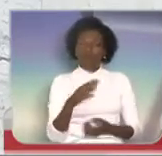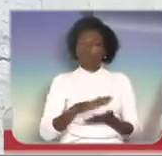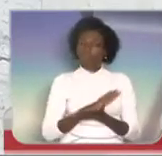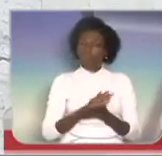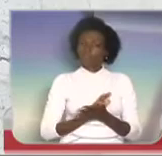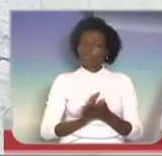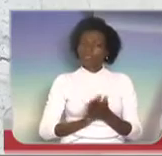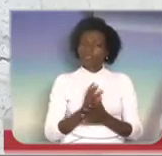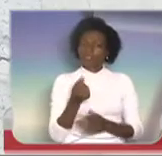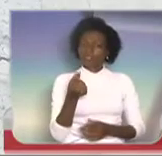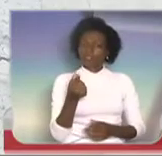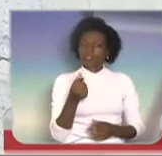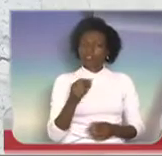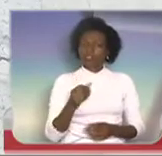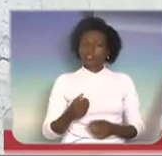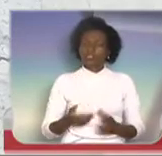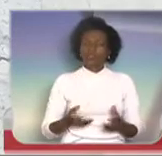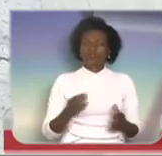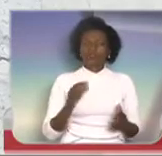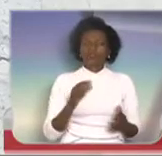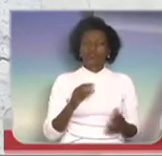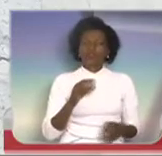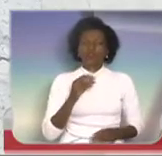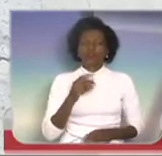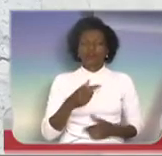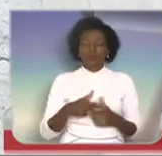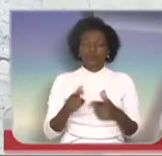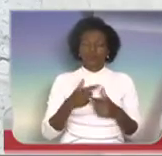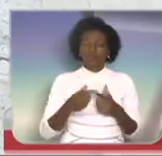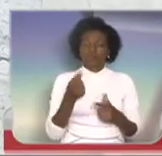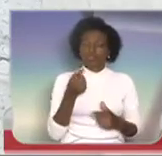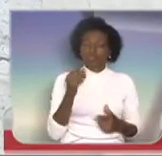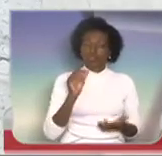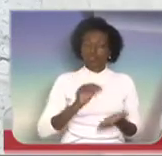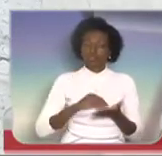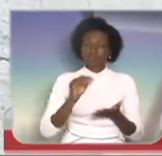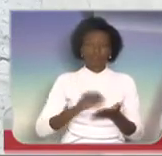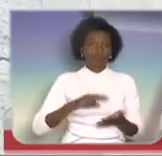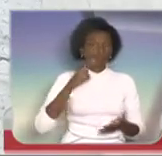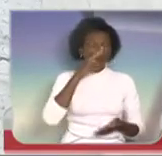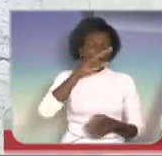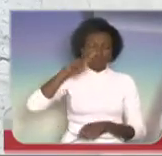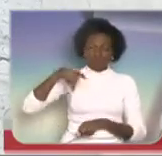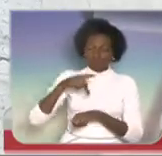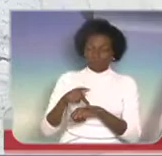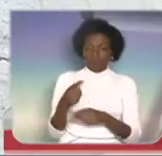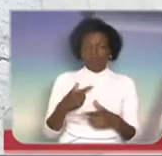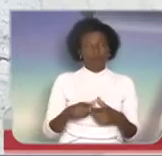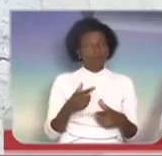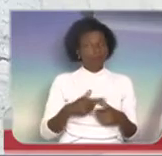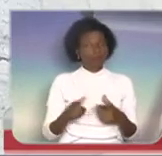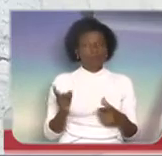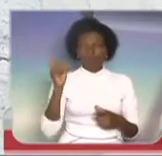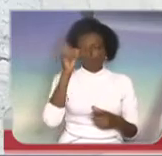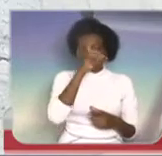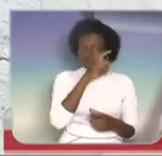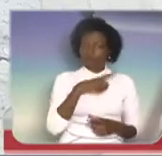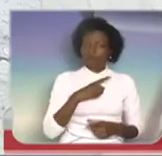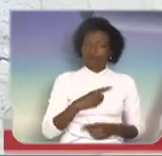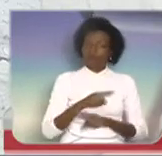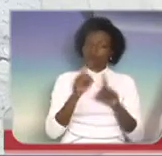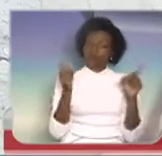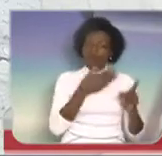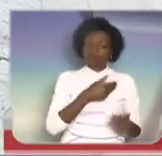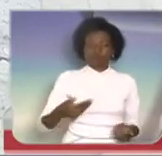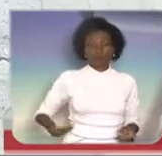Nós estamos numa situação financeira muito difícil, o país passa por uma situação financeira muito difícil, mas o próprio governo, ao final do ano, anunciou